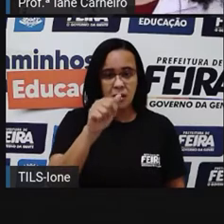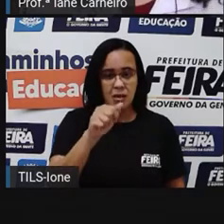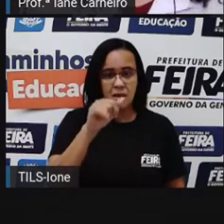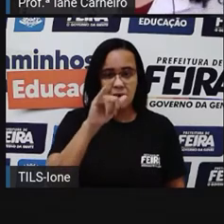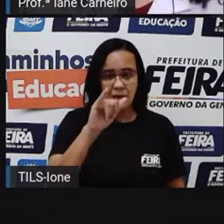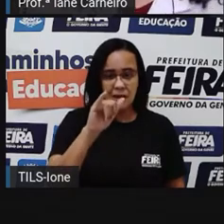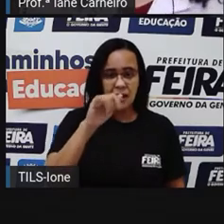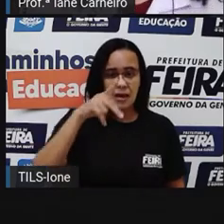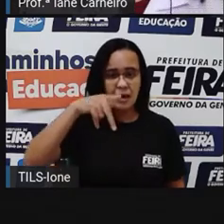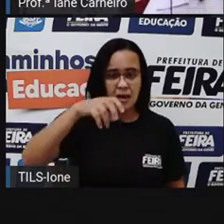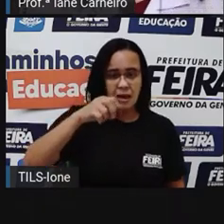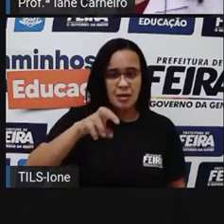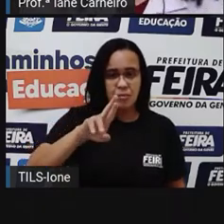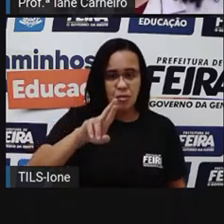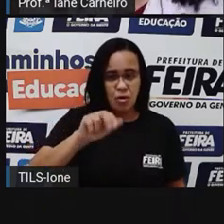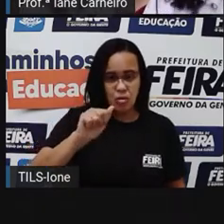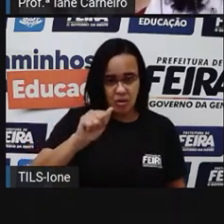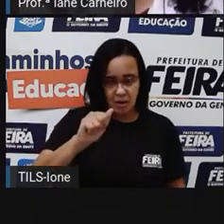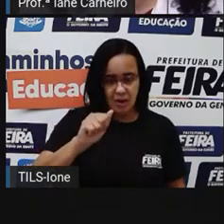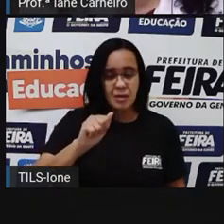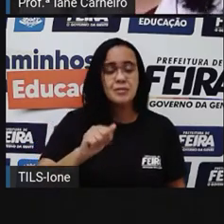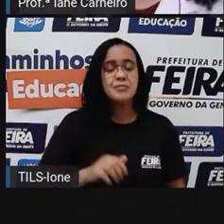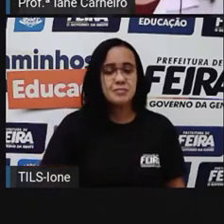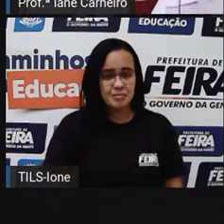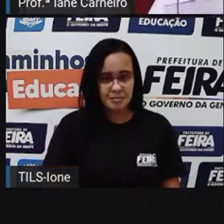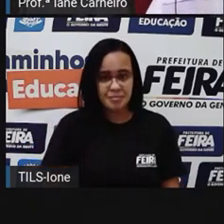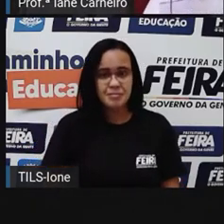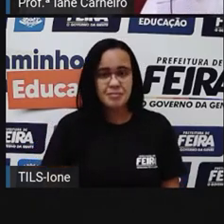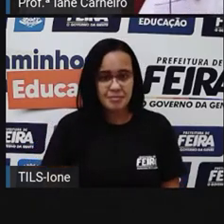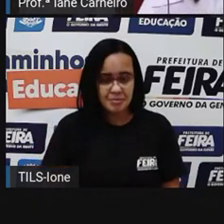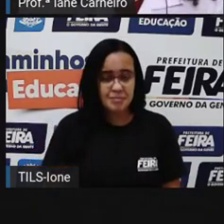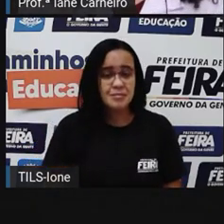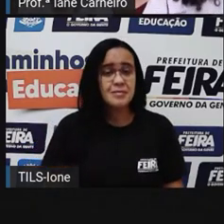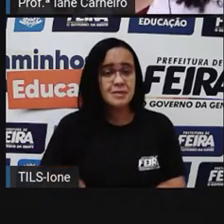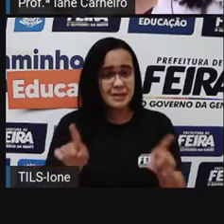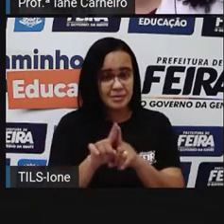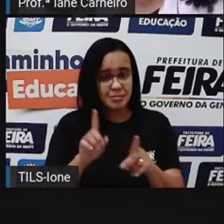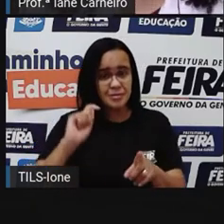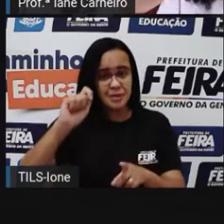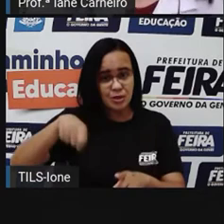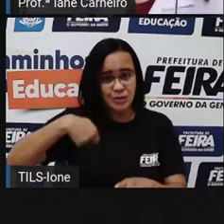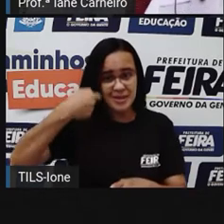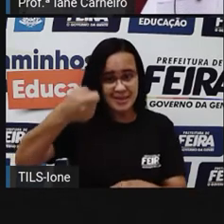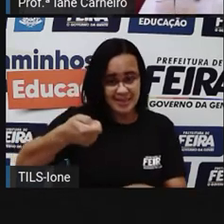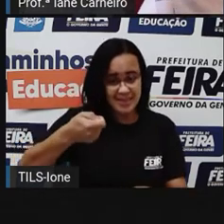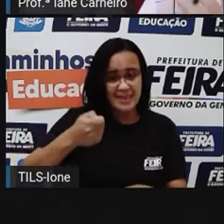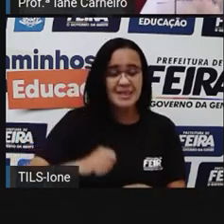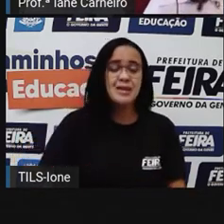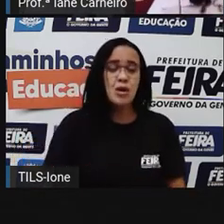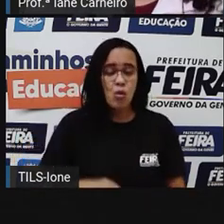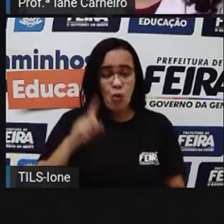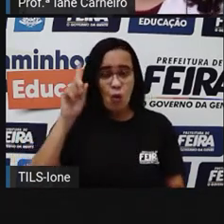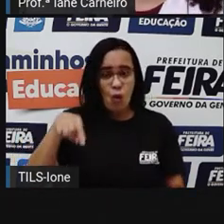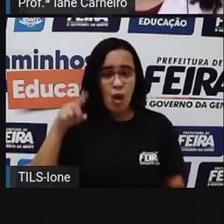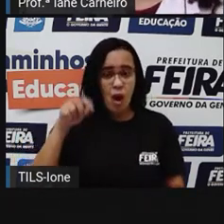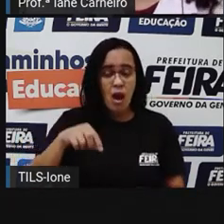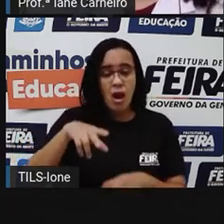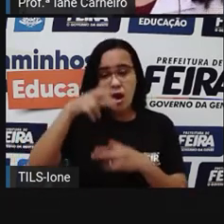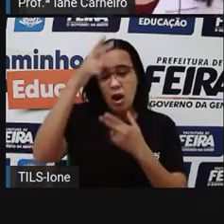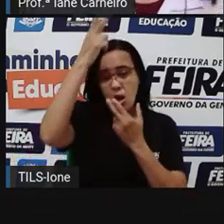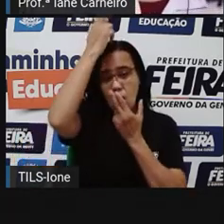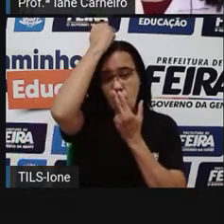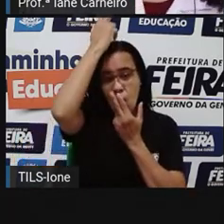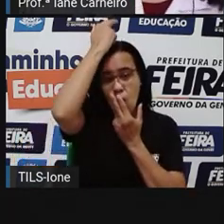Caipora. A caipora, né? É uma indiazinha muito simpática, que